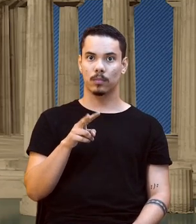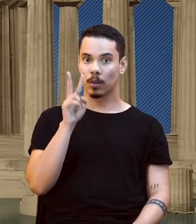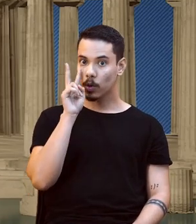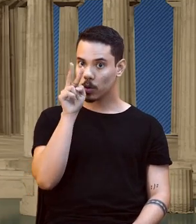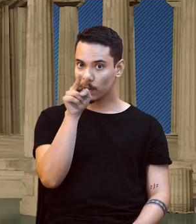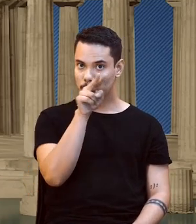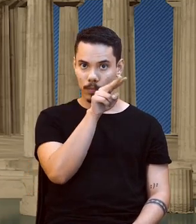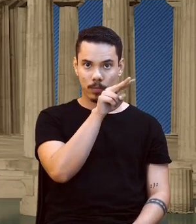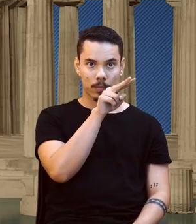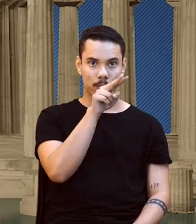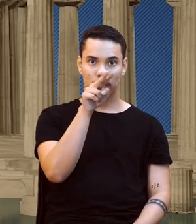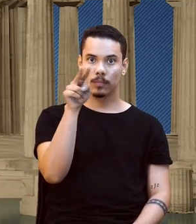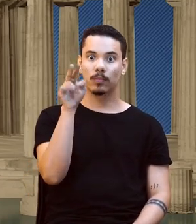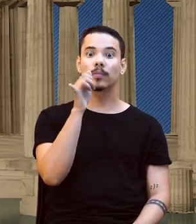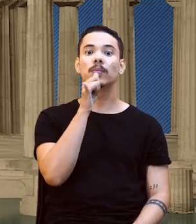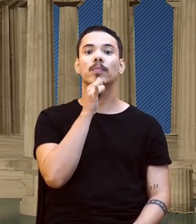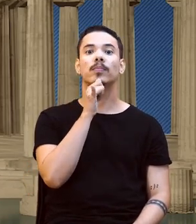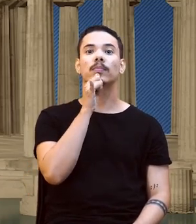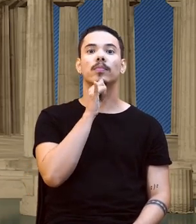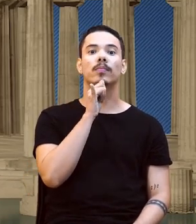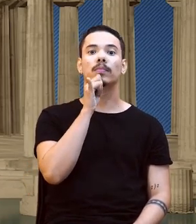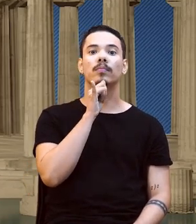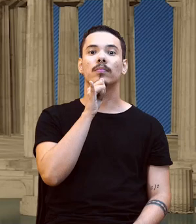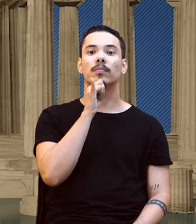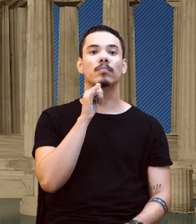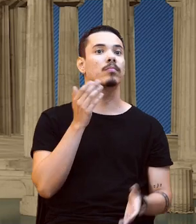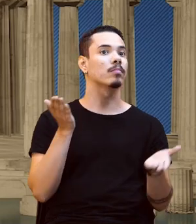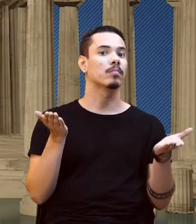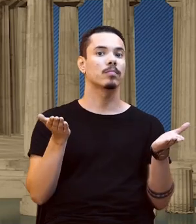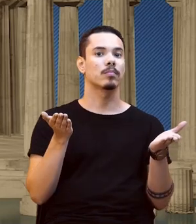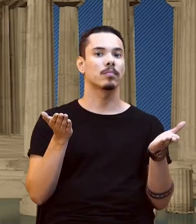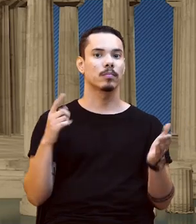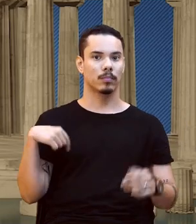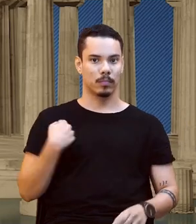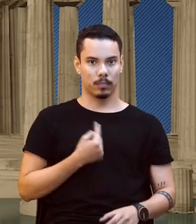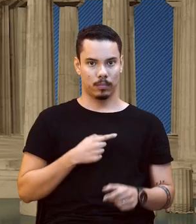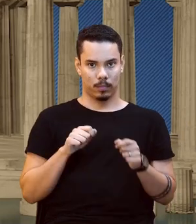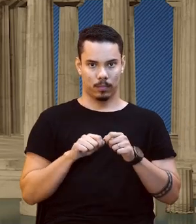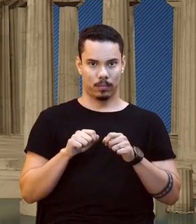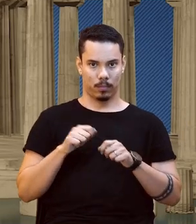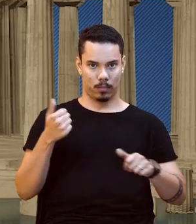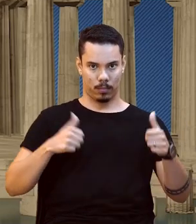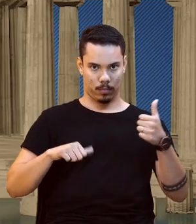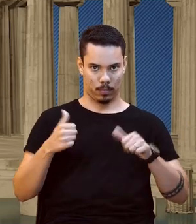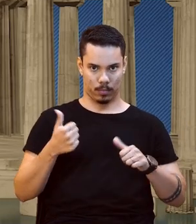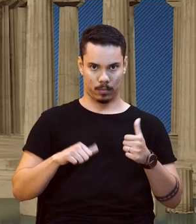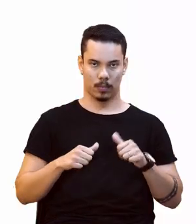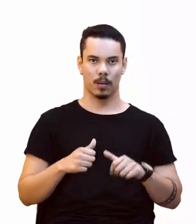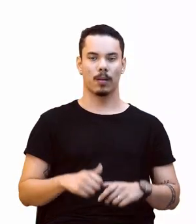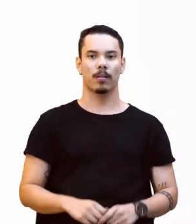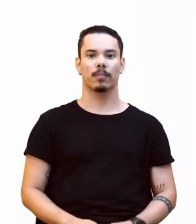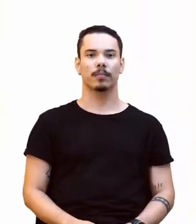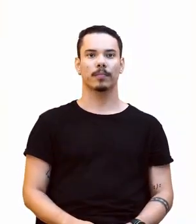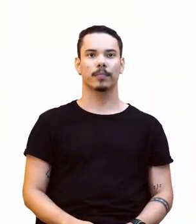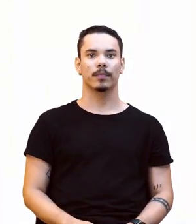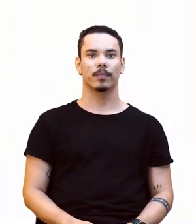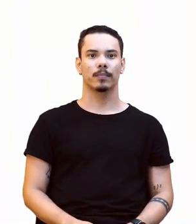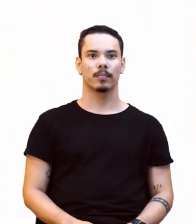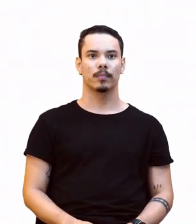Dê exemplos, gente. Coloque exemplos aí pra gente fazer essa análise, tá? Então vamos lá? Olha a resposta lá.